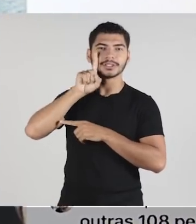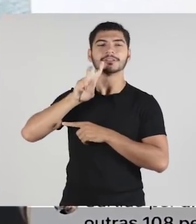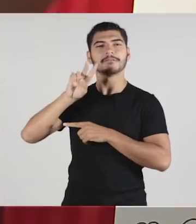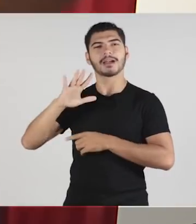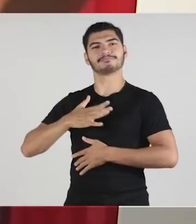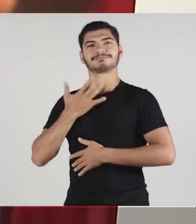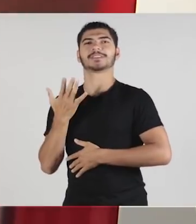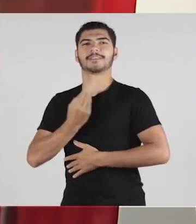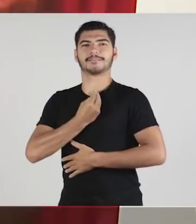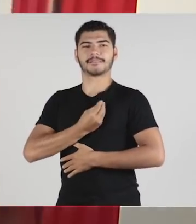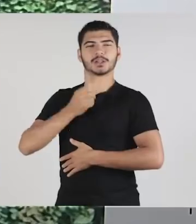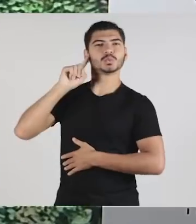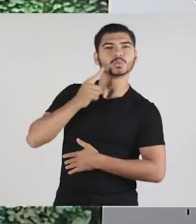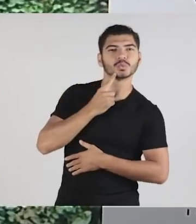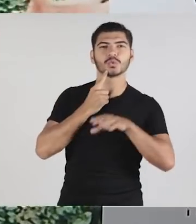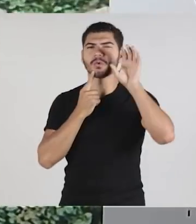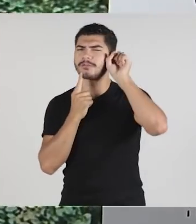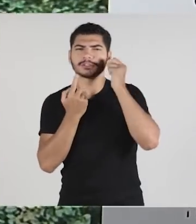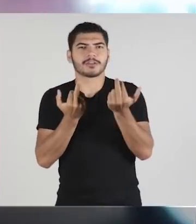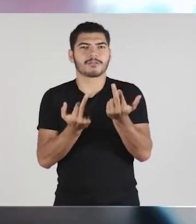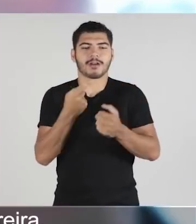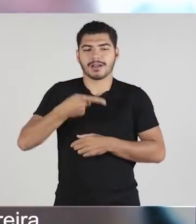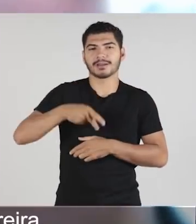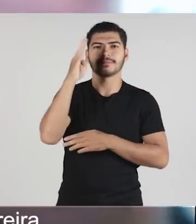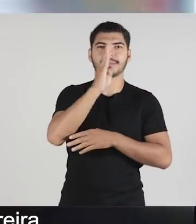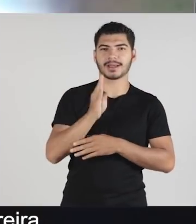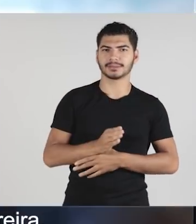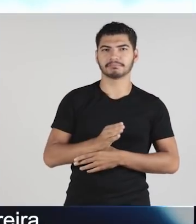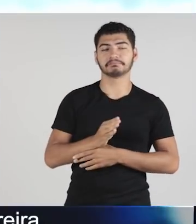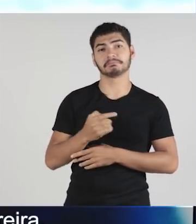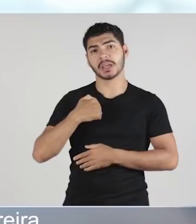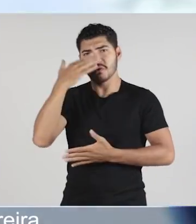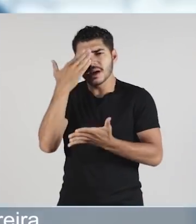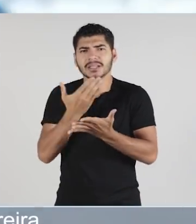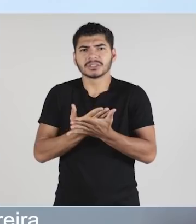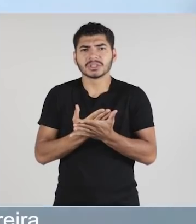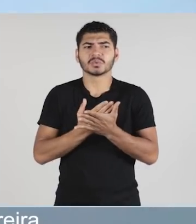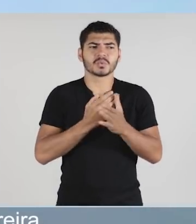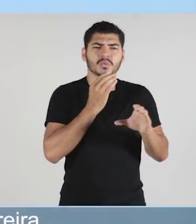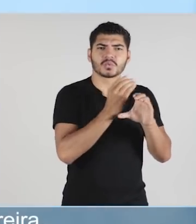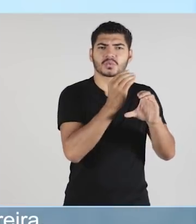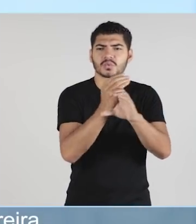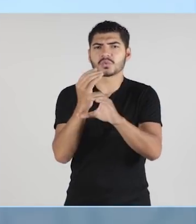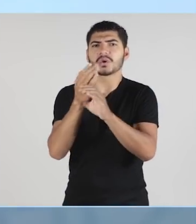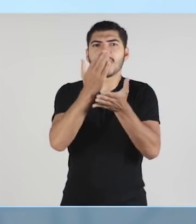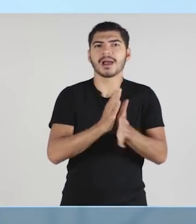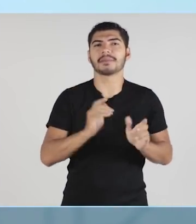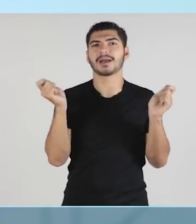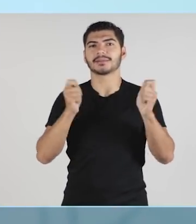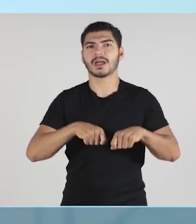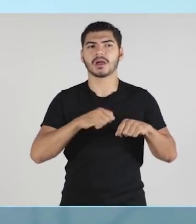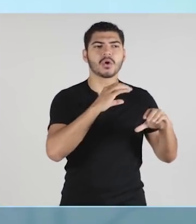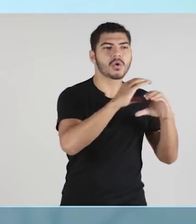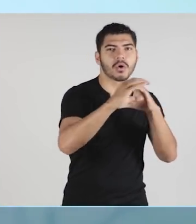impactando os surdos e ouvintes assim como a gente já impacta aqui no Brasil. Eu acredito que a gente pode ajudar a quebrar ainda mais essa barreira. E onde